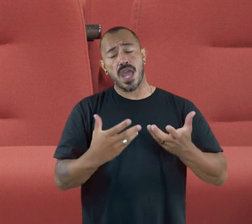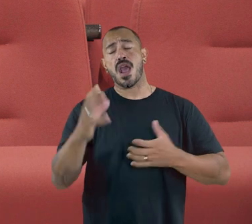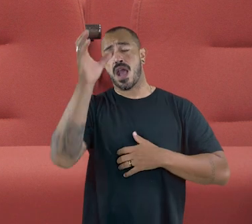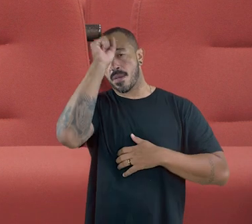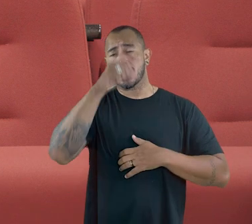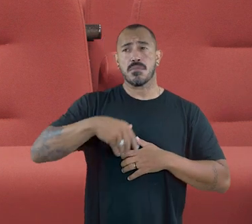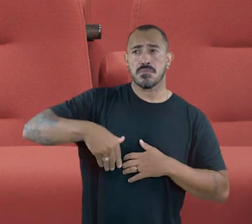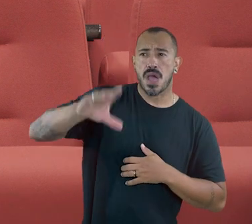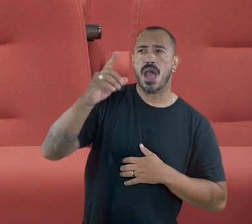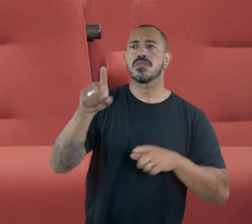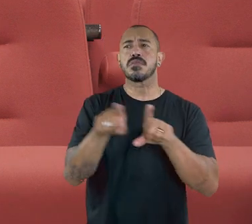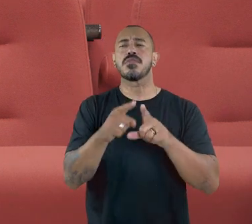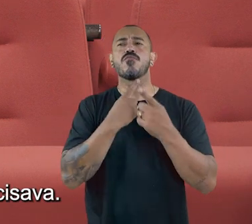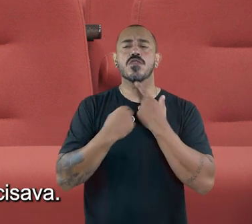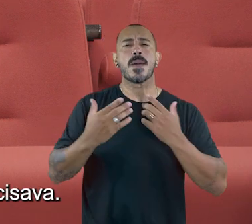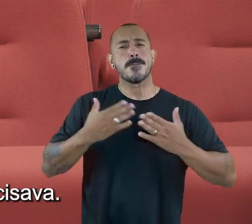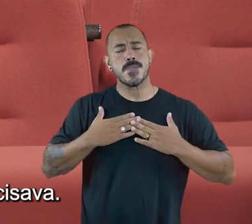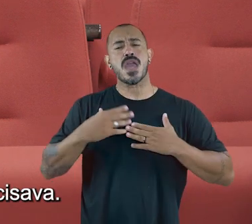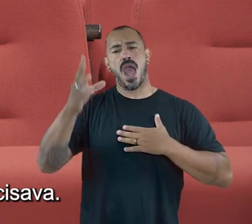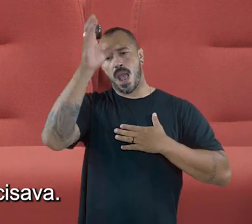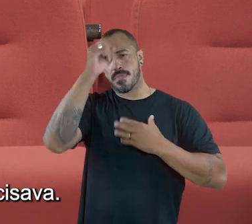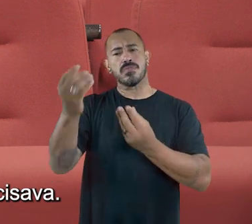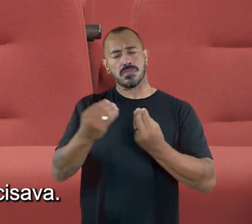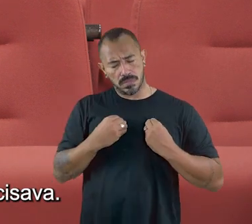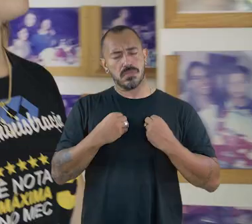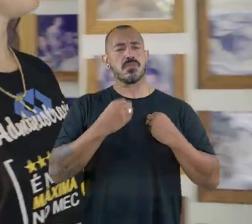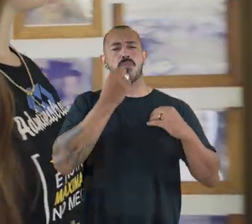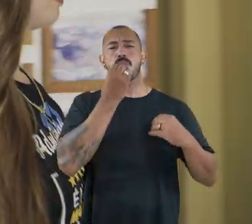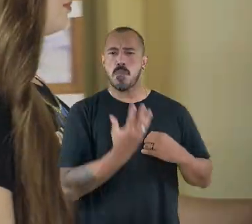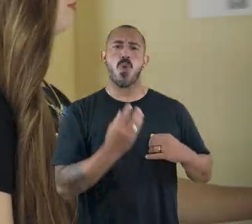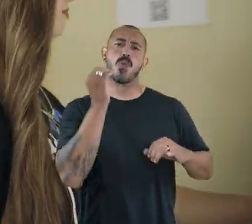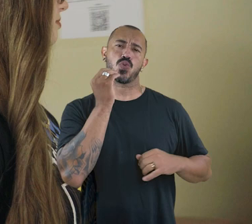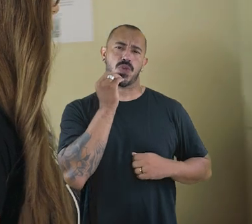Sempre tive muita vontade, muita boa vontade, e o IFES trouxe a oportunidade que eu precisava.